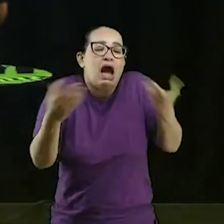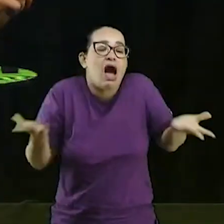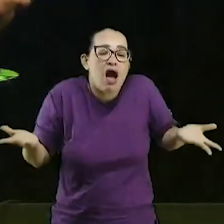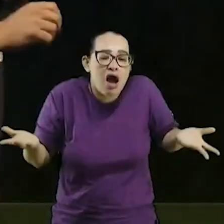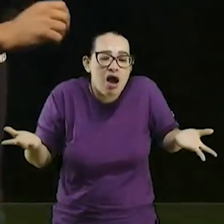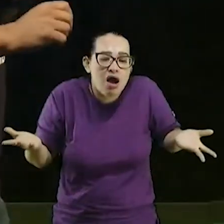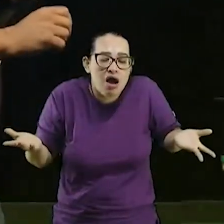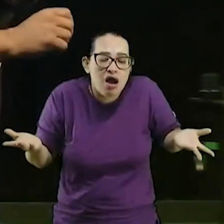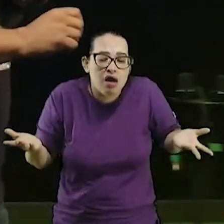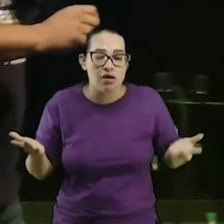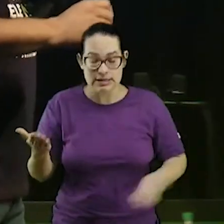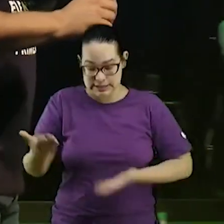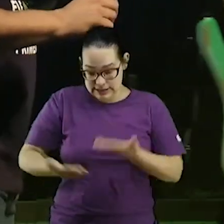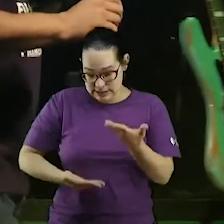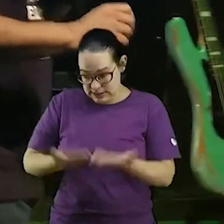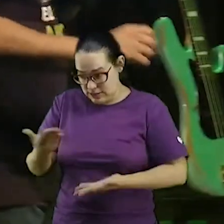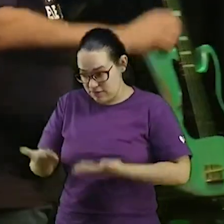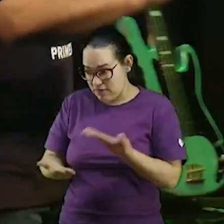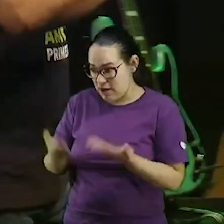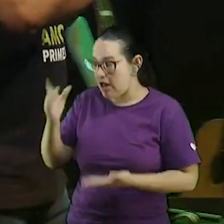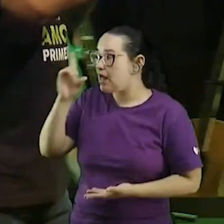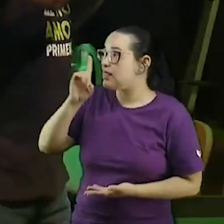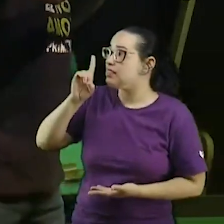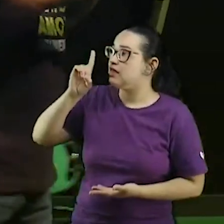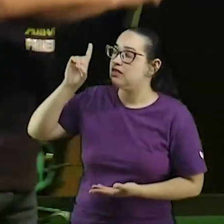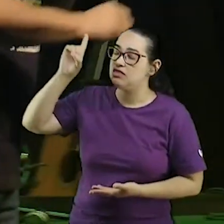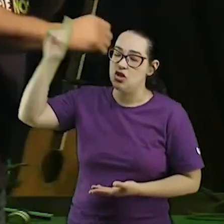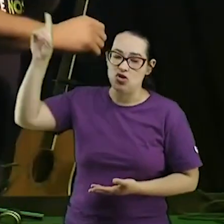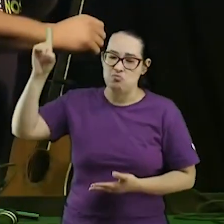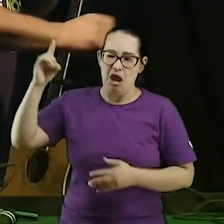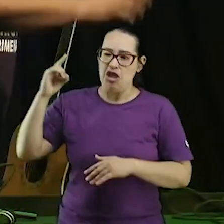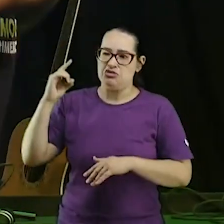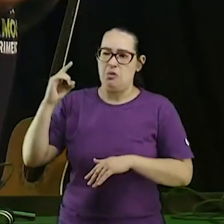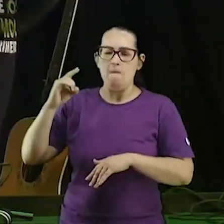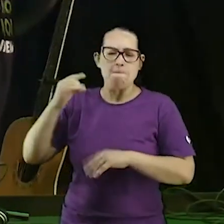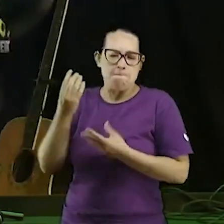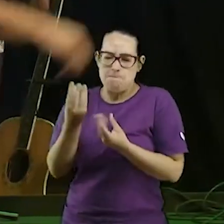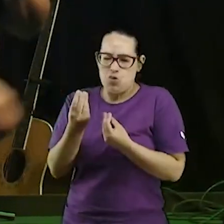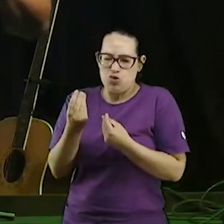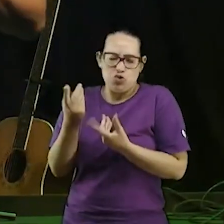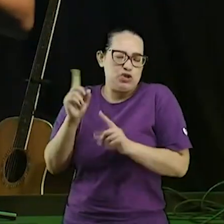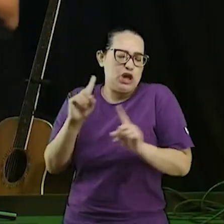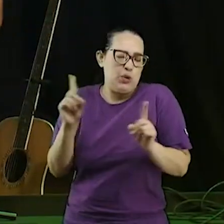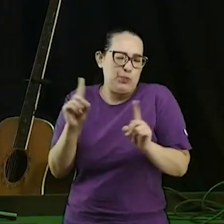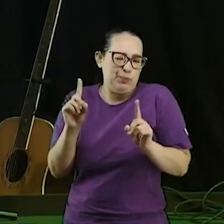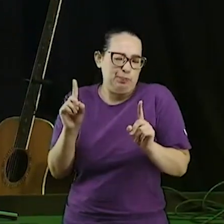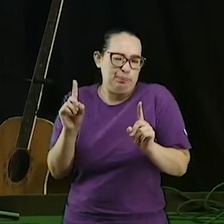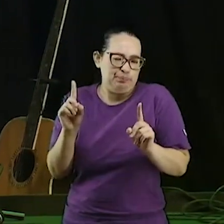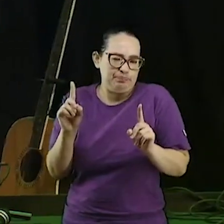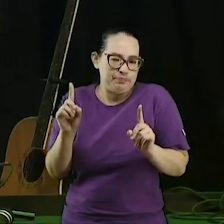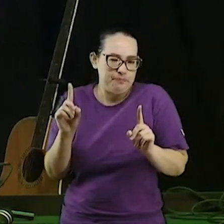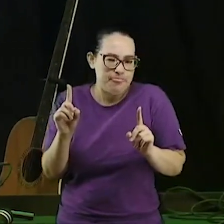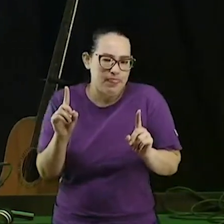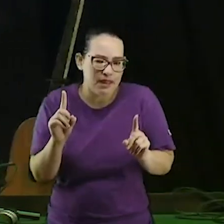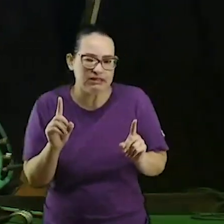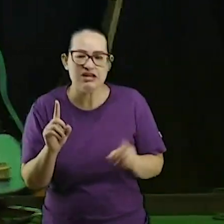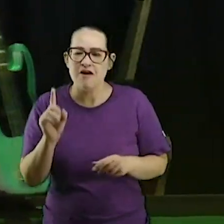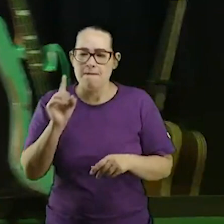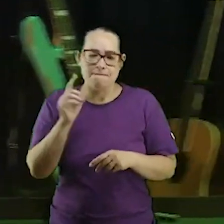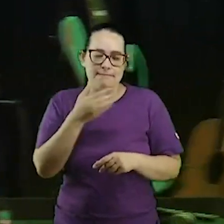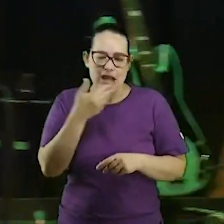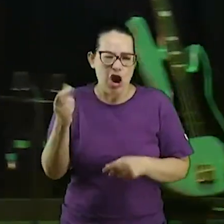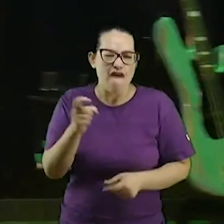sirva a Deus mas não exagere seja frio tenha uma vida